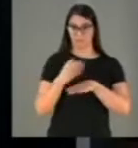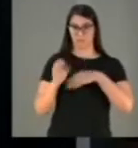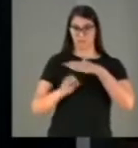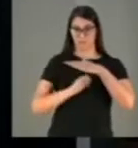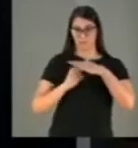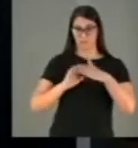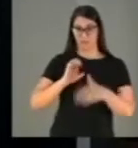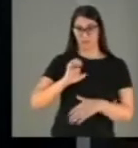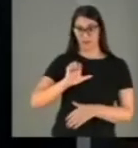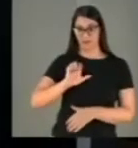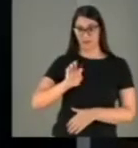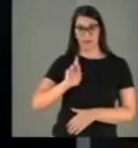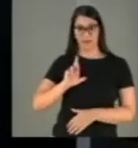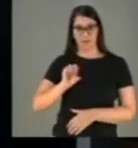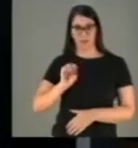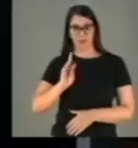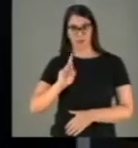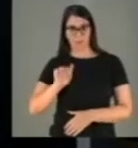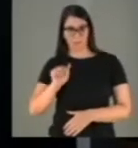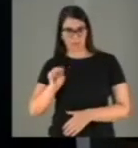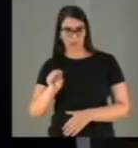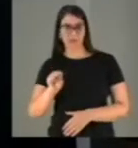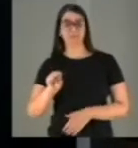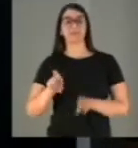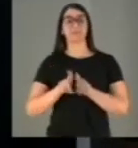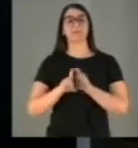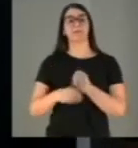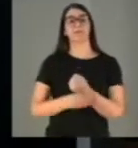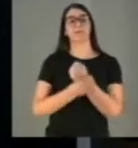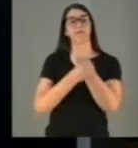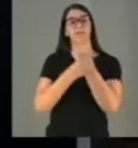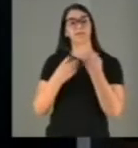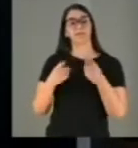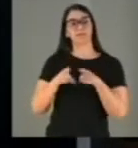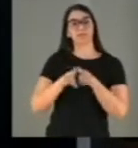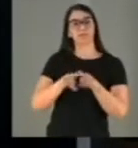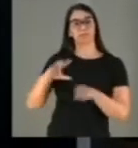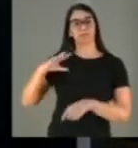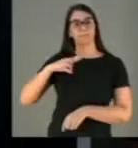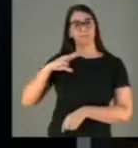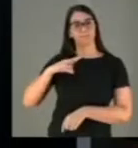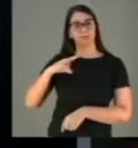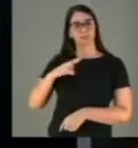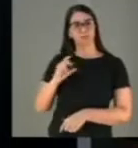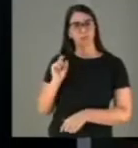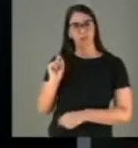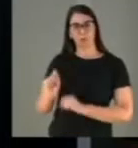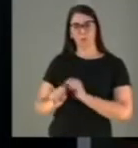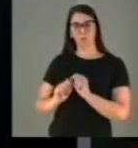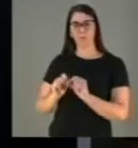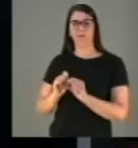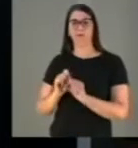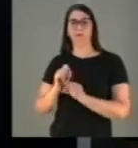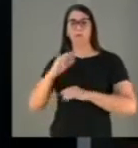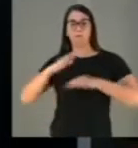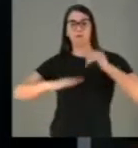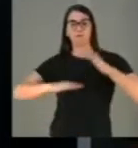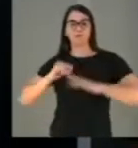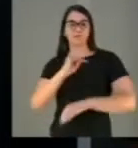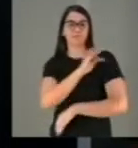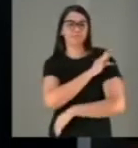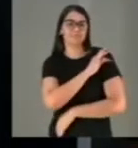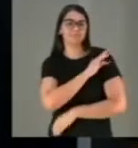desse setor garantia aos parceiros privados à expertise de seus técnicos, à segurança da